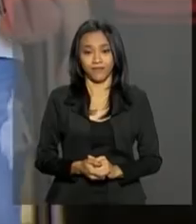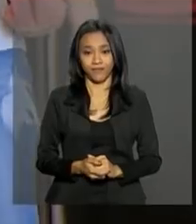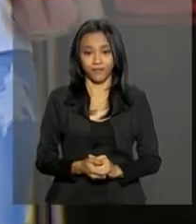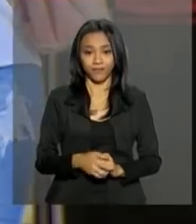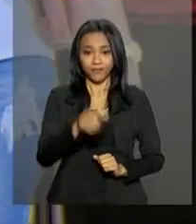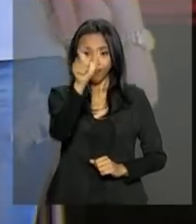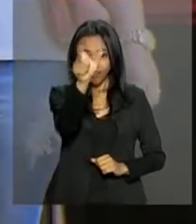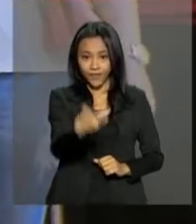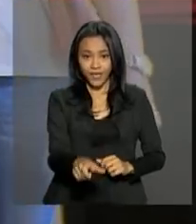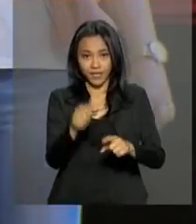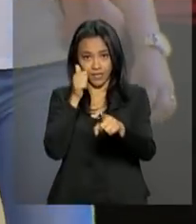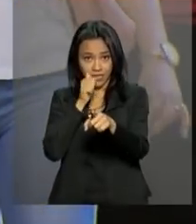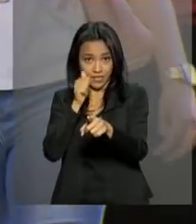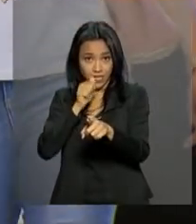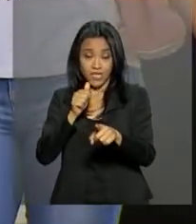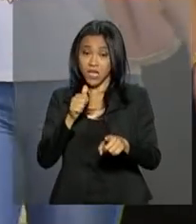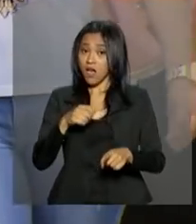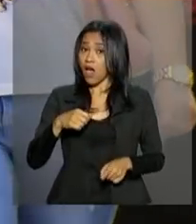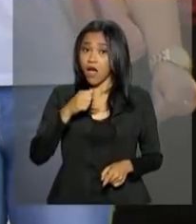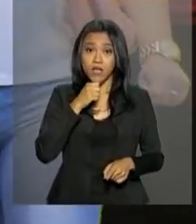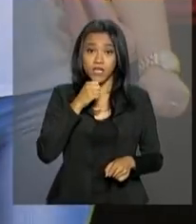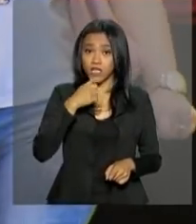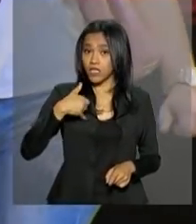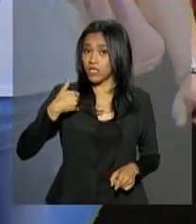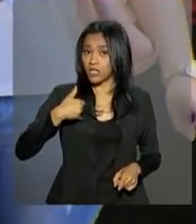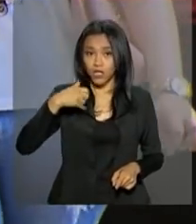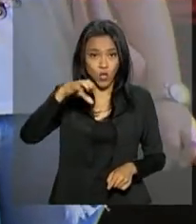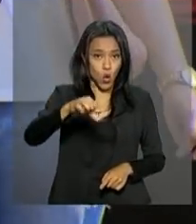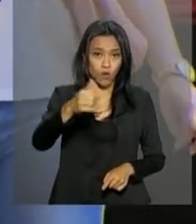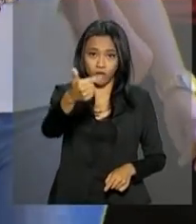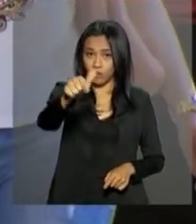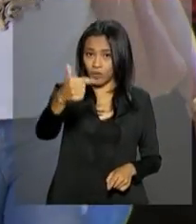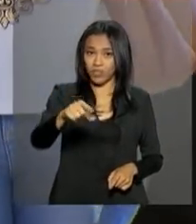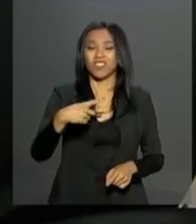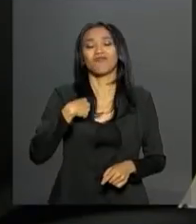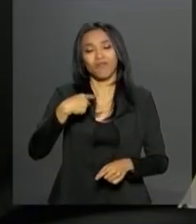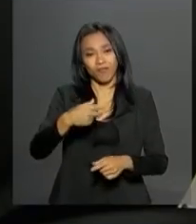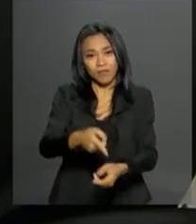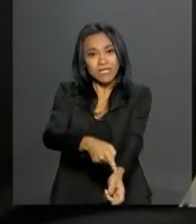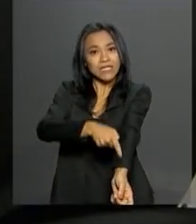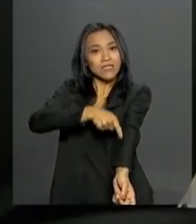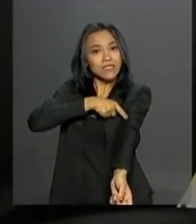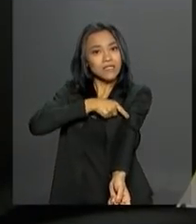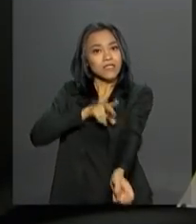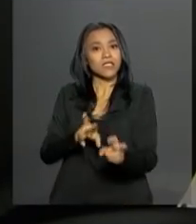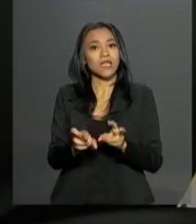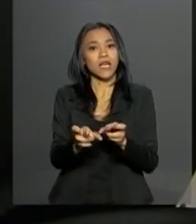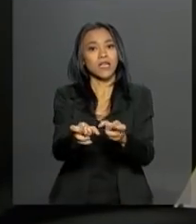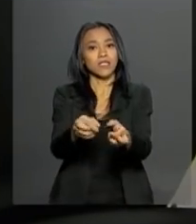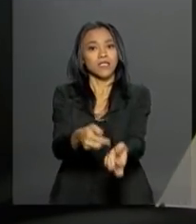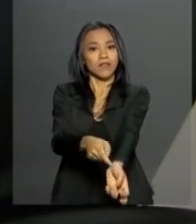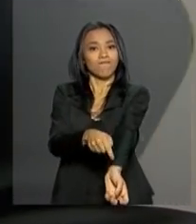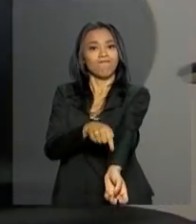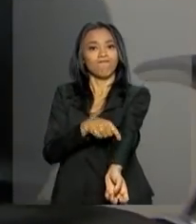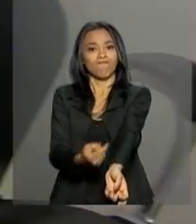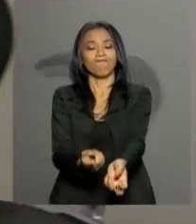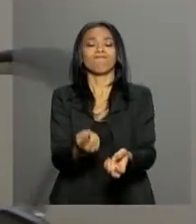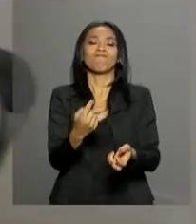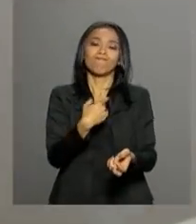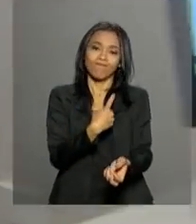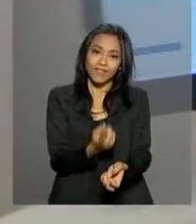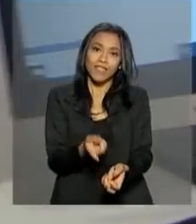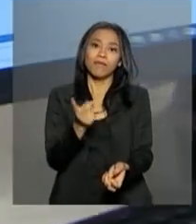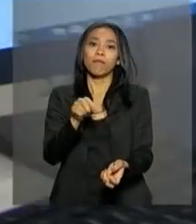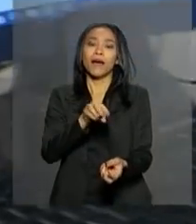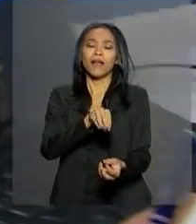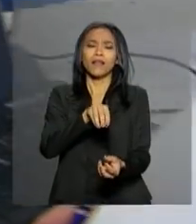Larissa Mal tinha completado 9 anos de idade quando teve de lidar com a leucemia, um tipo de câncer que afeta os tecidos responsáveis